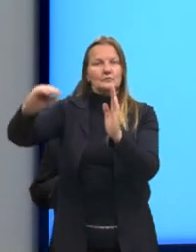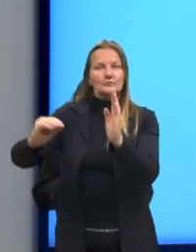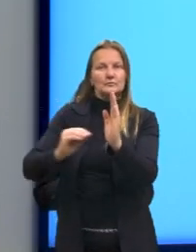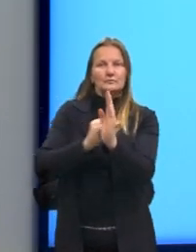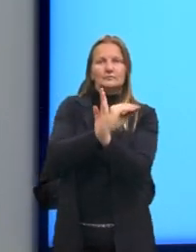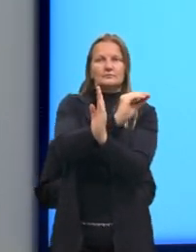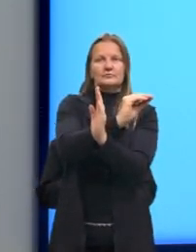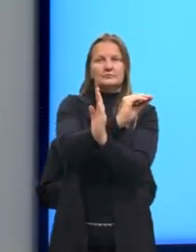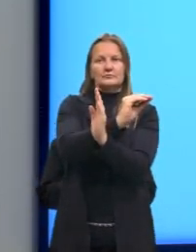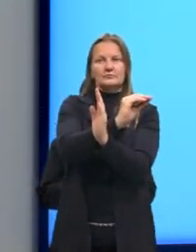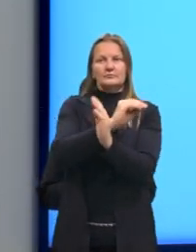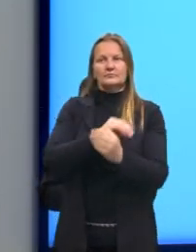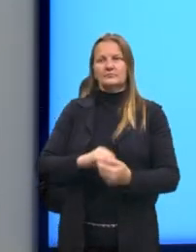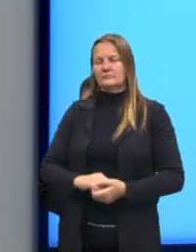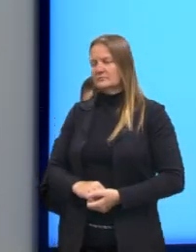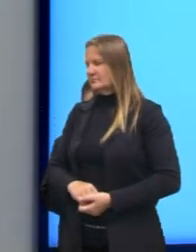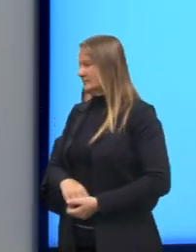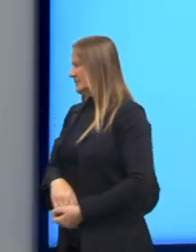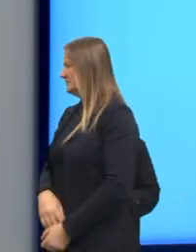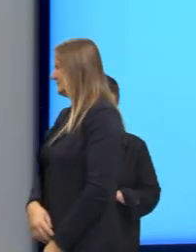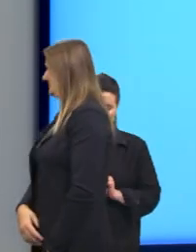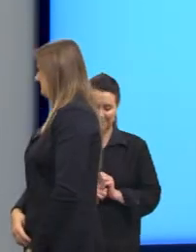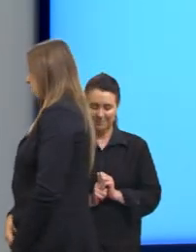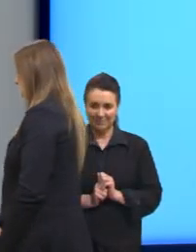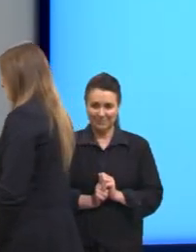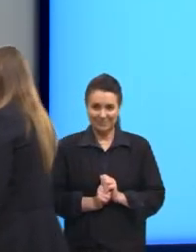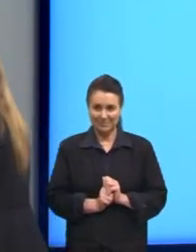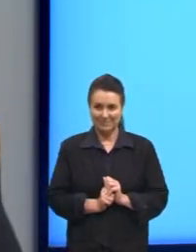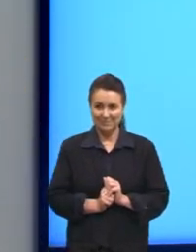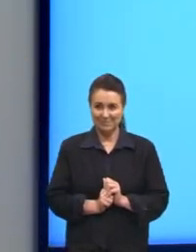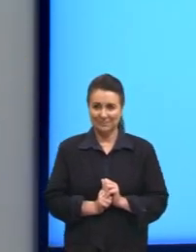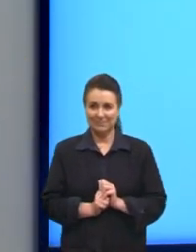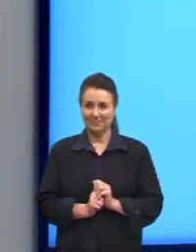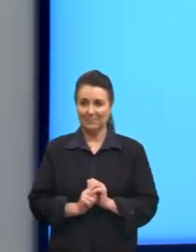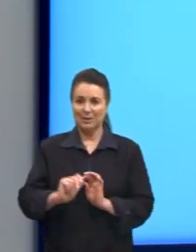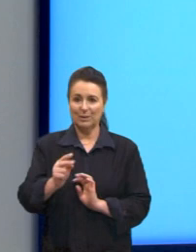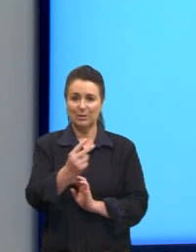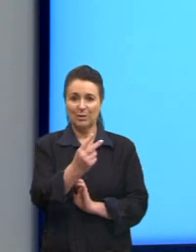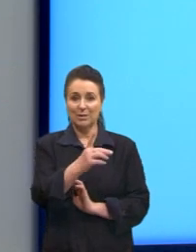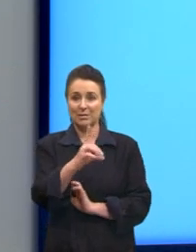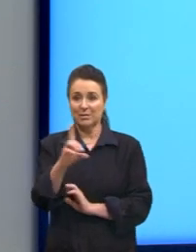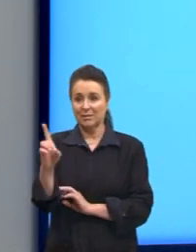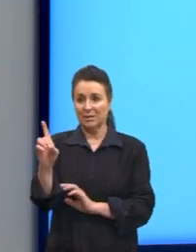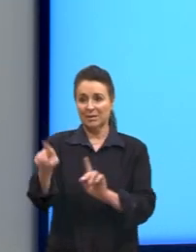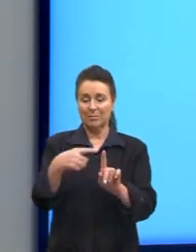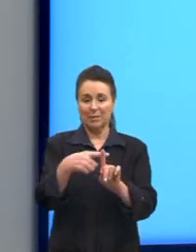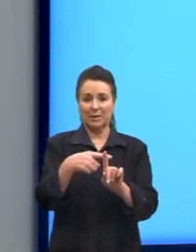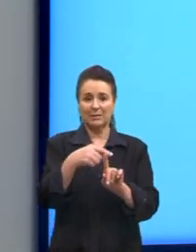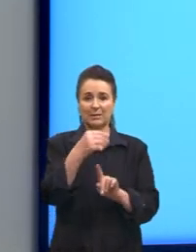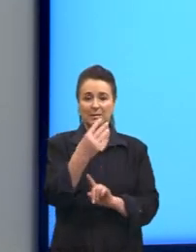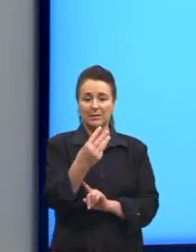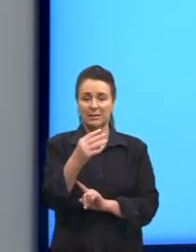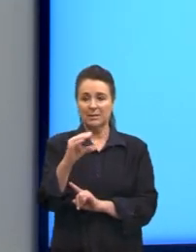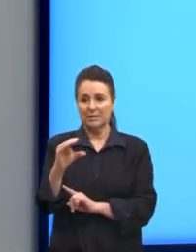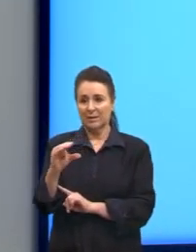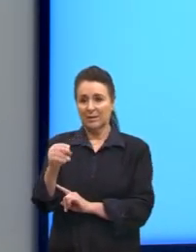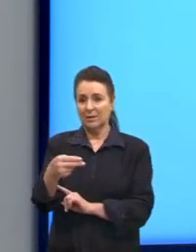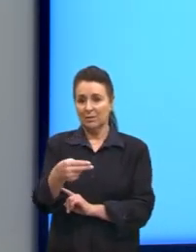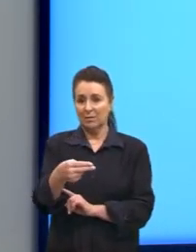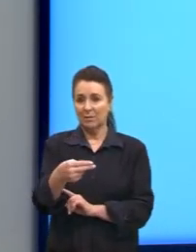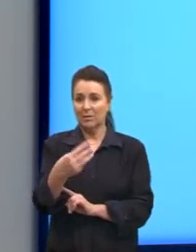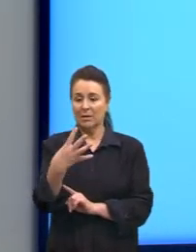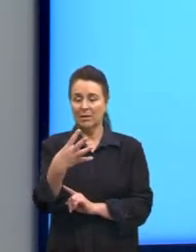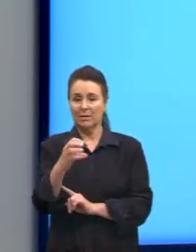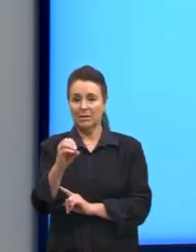passar ele para antes do igual. E aí, nós teríamos 2D mais 3C igual a 300.